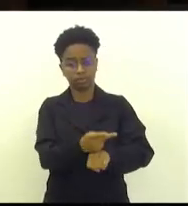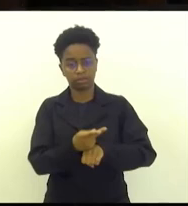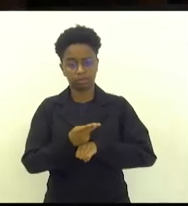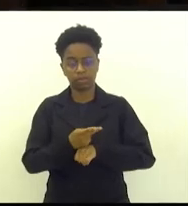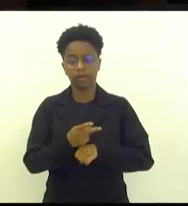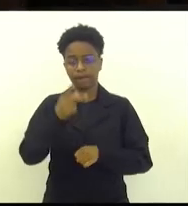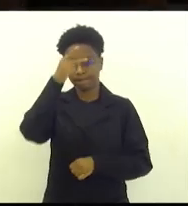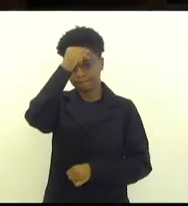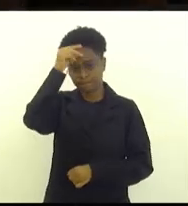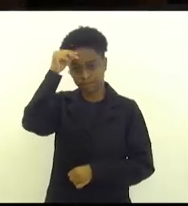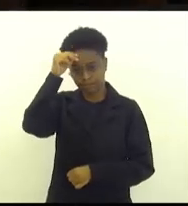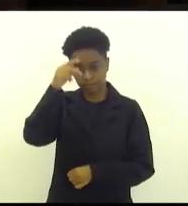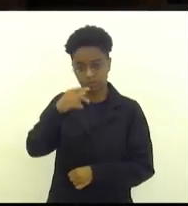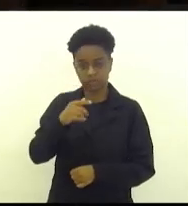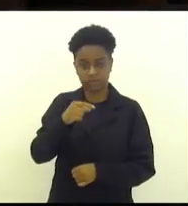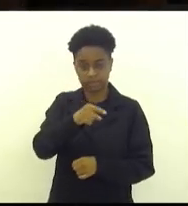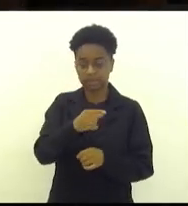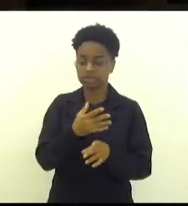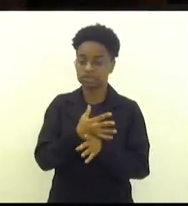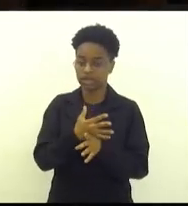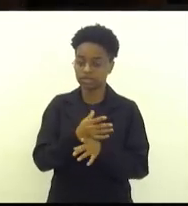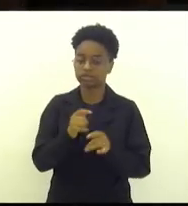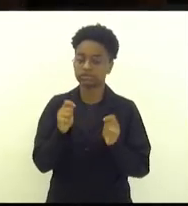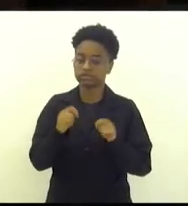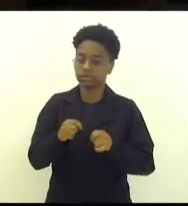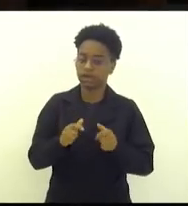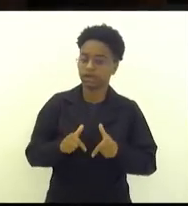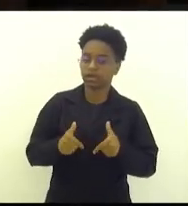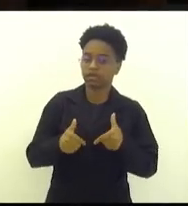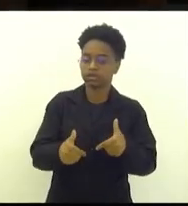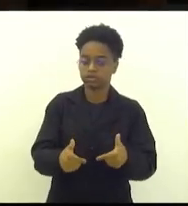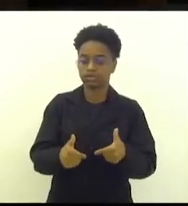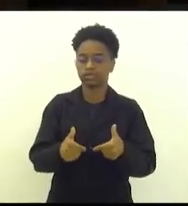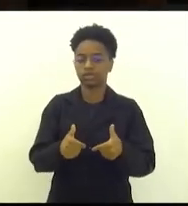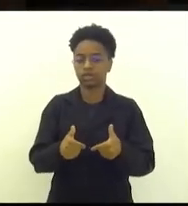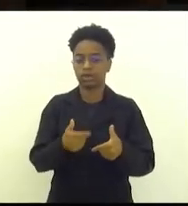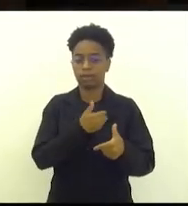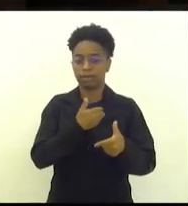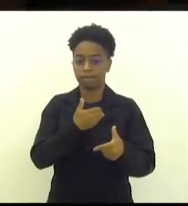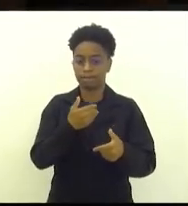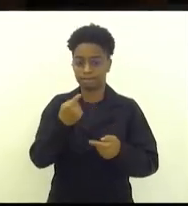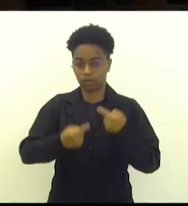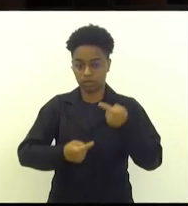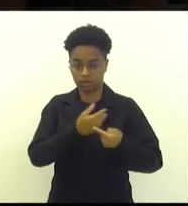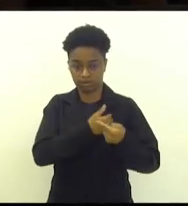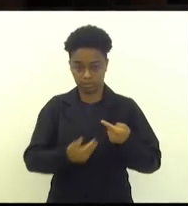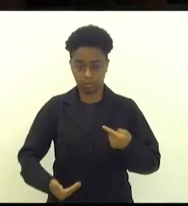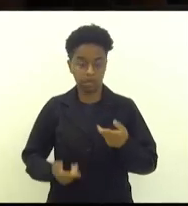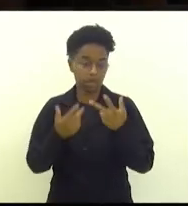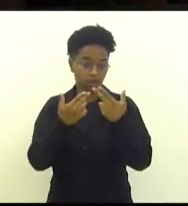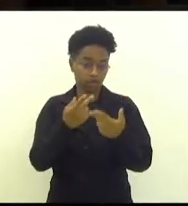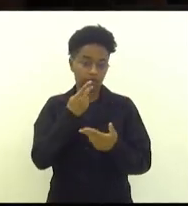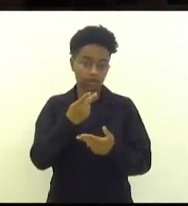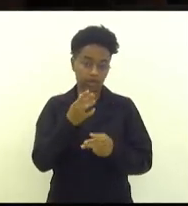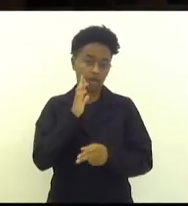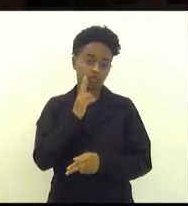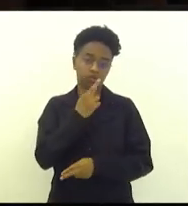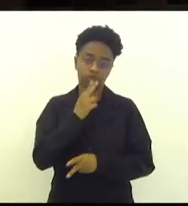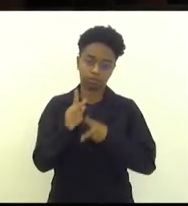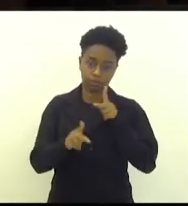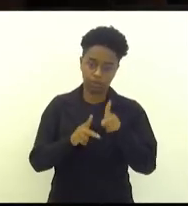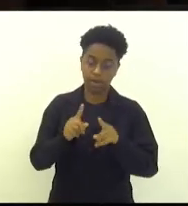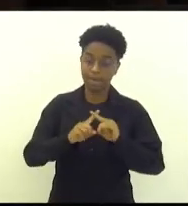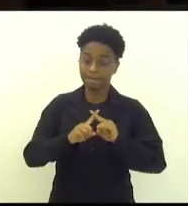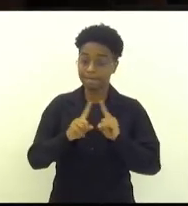entregas de políticas públicas, como eu falei, inclusive, do restaurante popular. Mas isso não nos faz, em hipótese